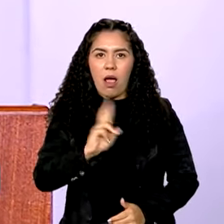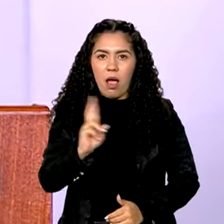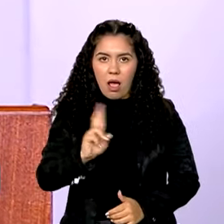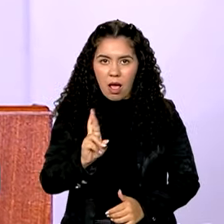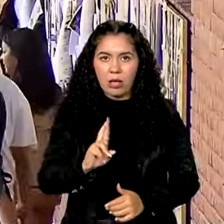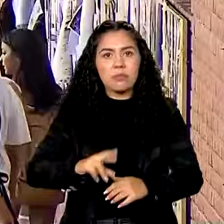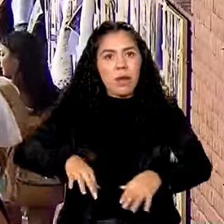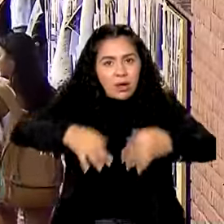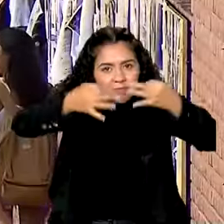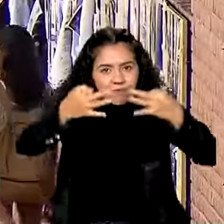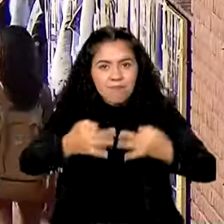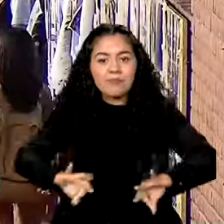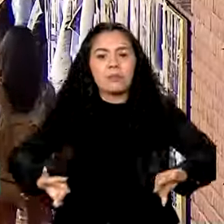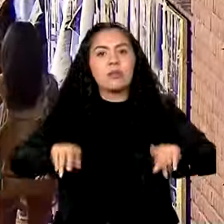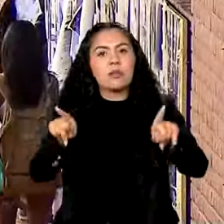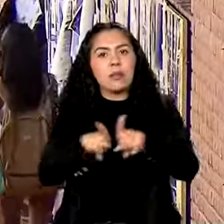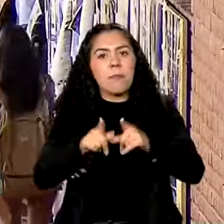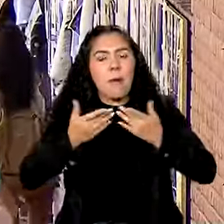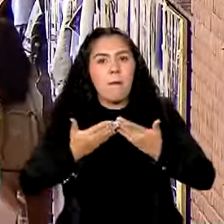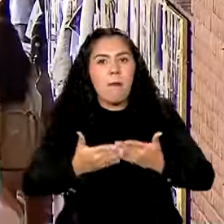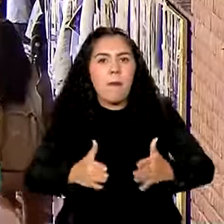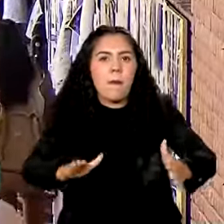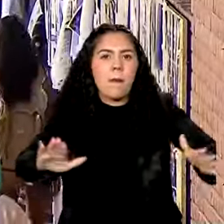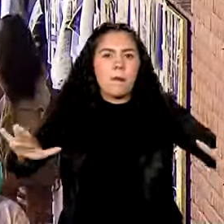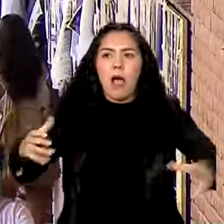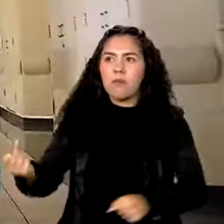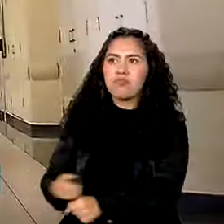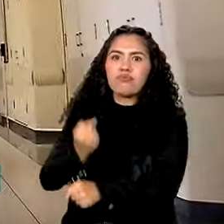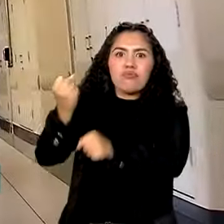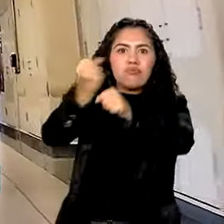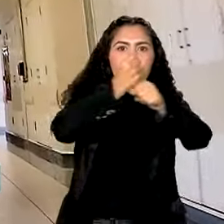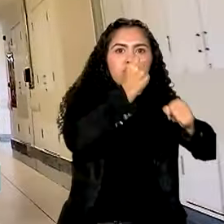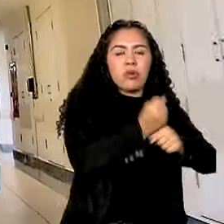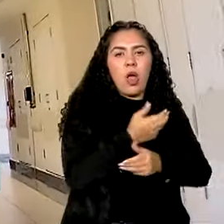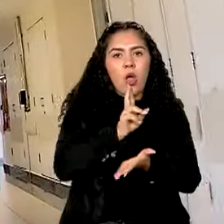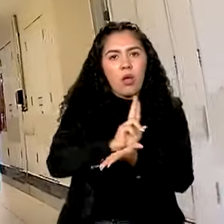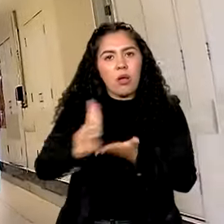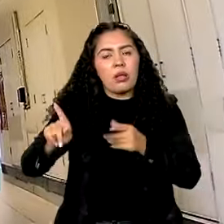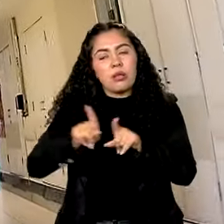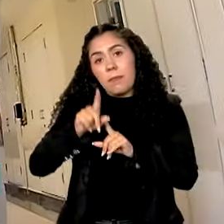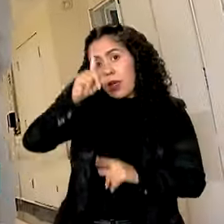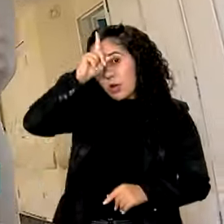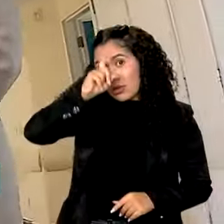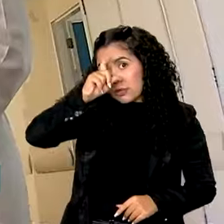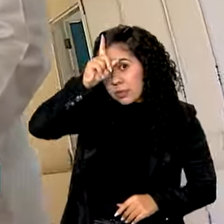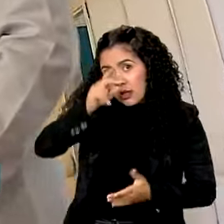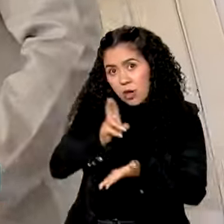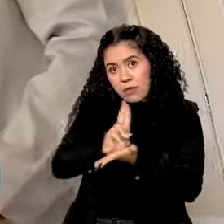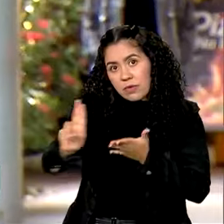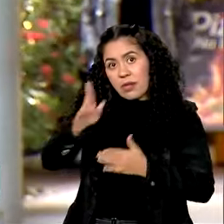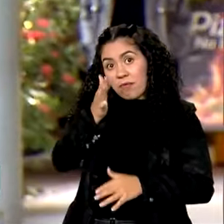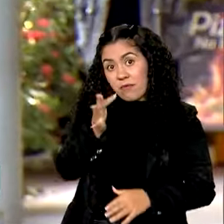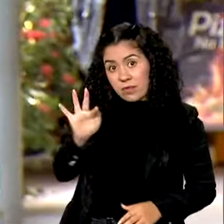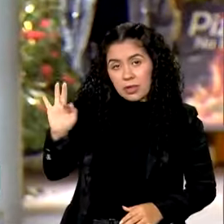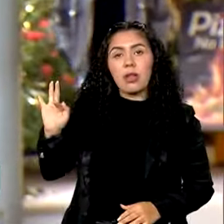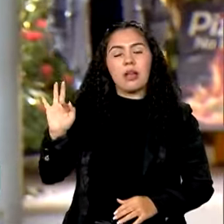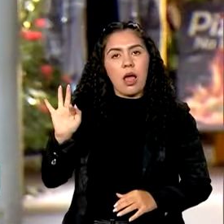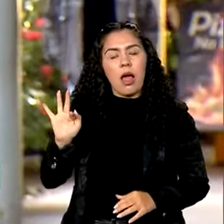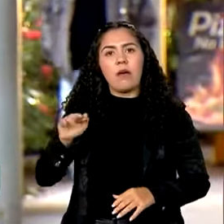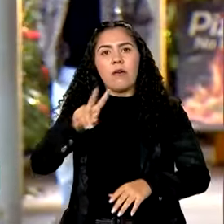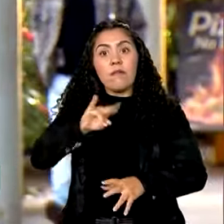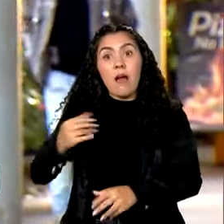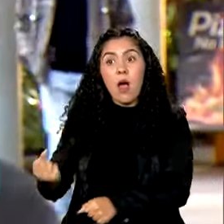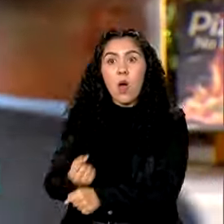consolidação e expansão das universidades e dos hospitais universitários federais. Serão